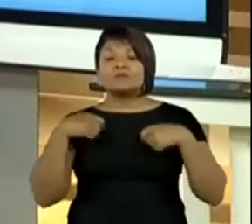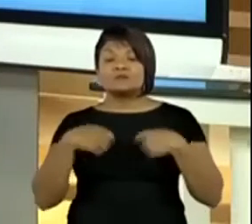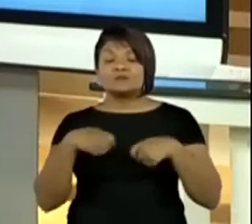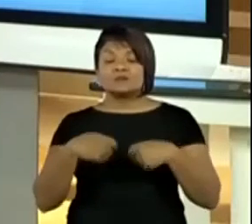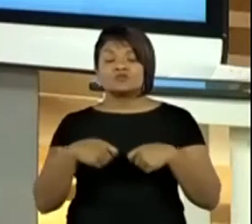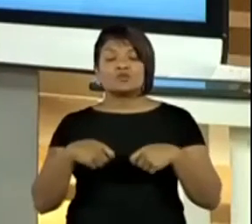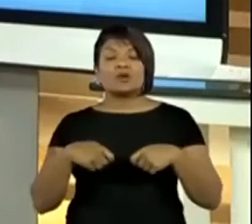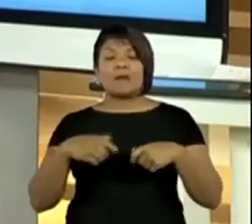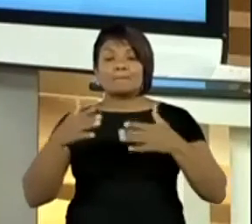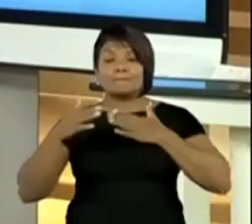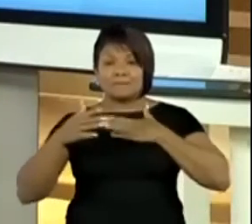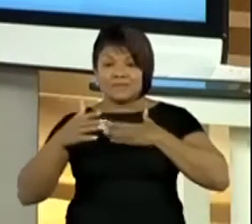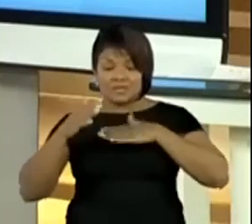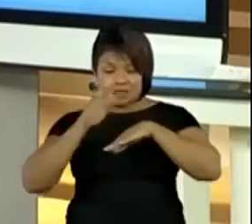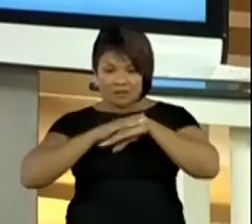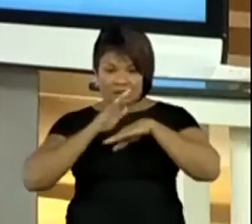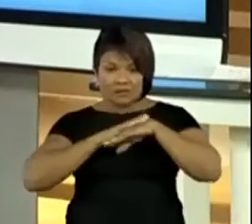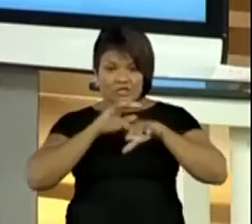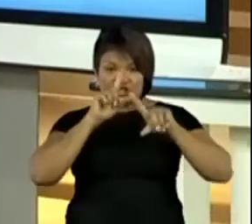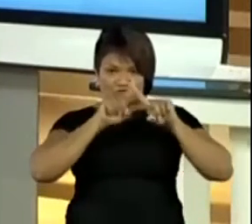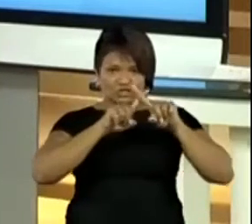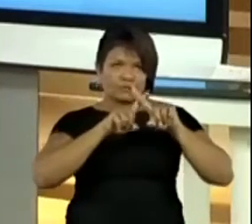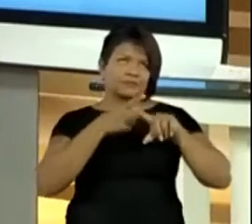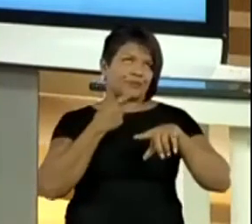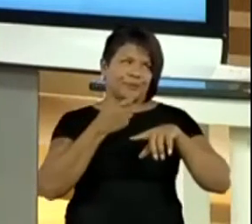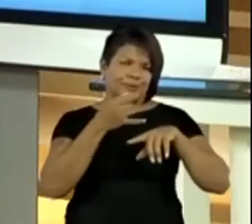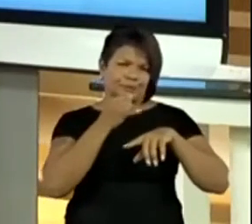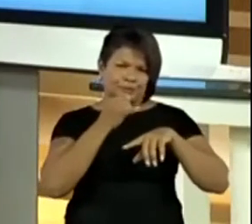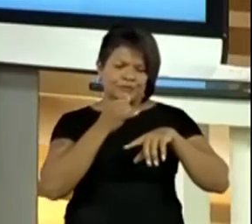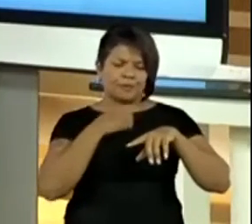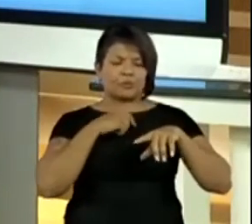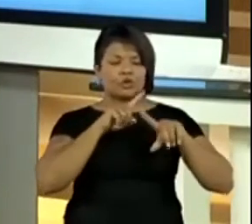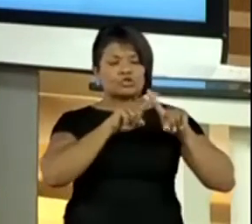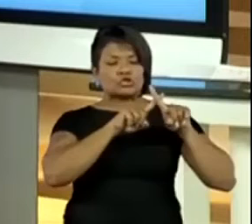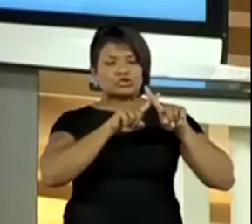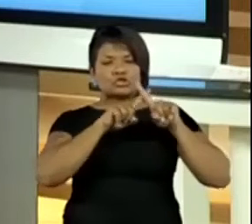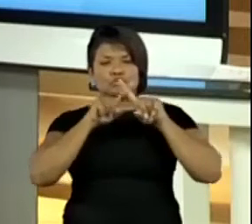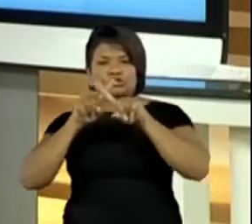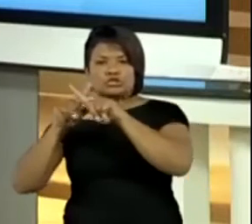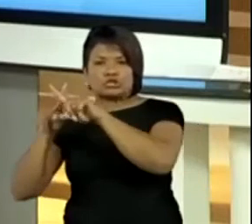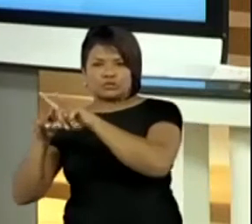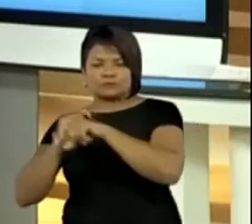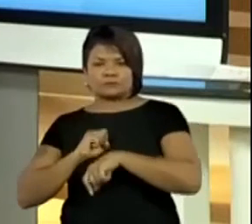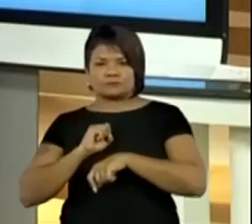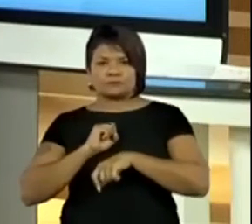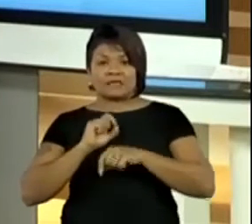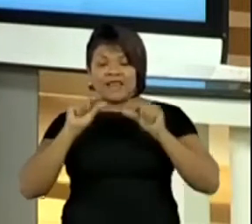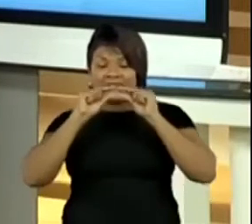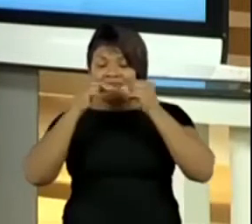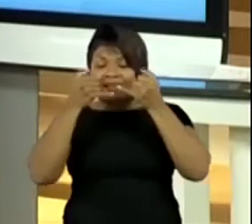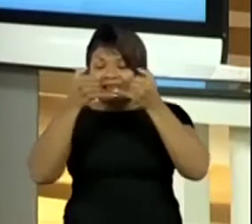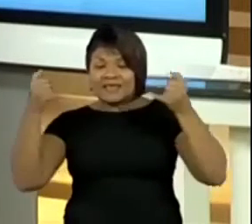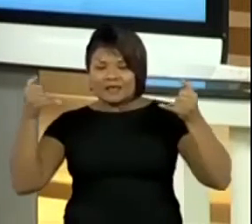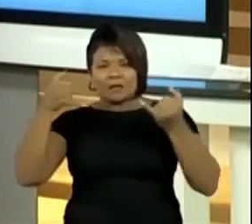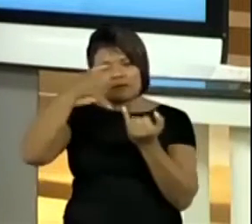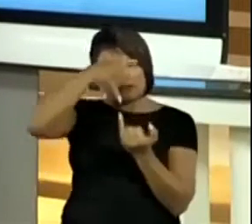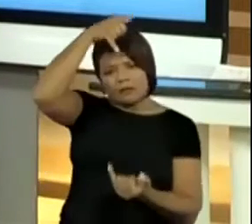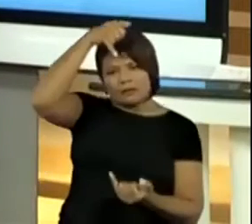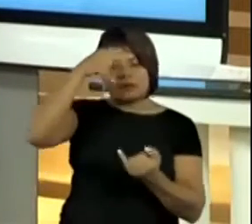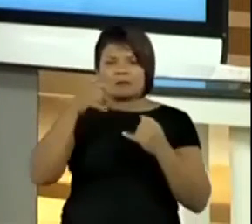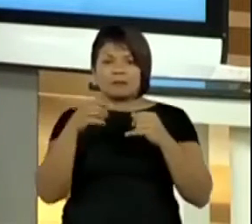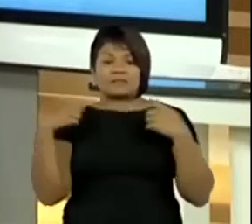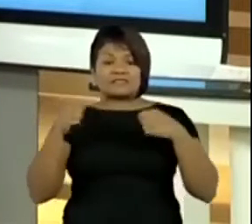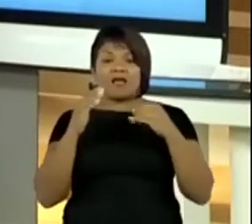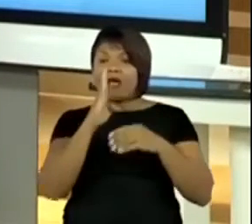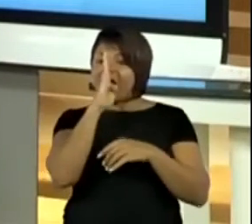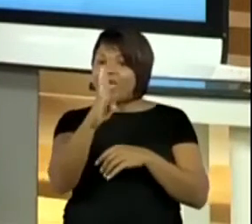linha. Então, o que seria a linha? Seria essa posição aqui, Deixa eu pegar o vermelho e